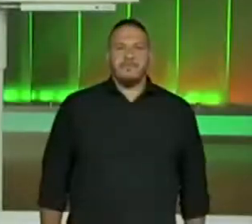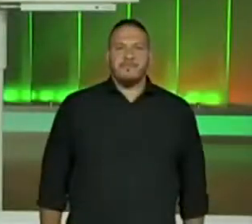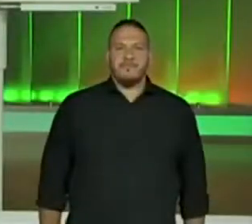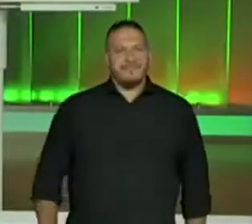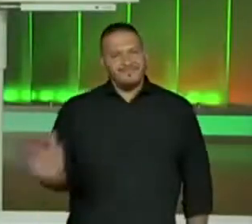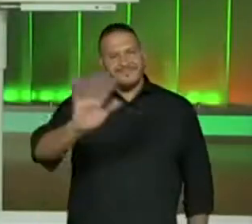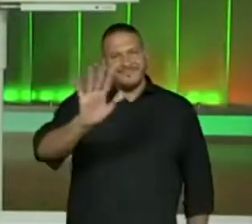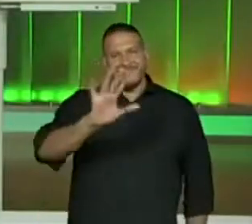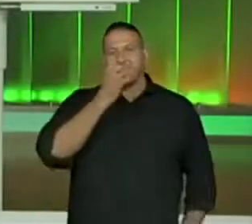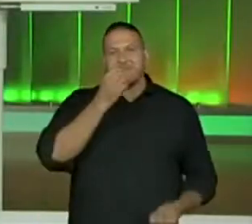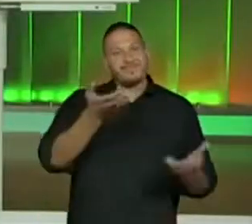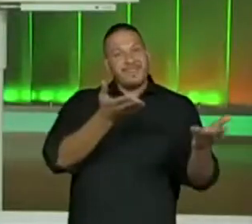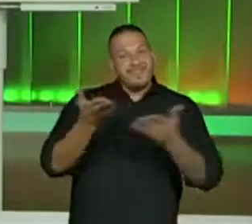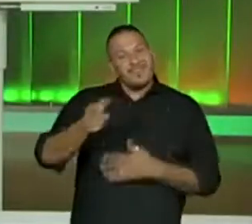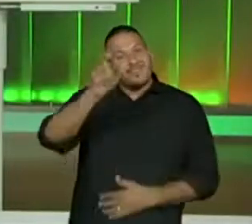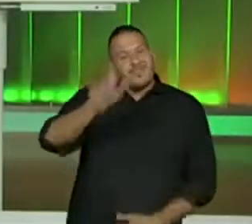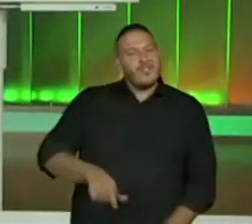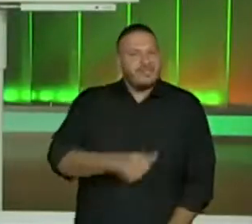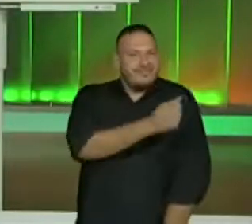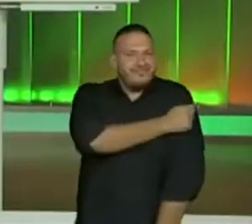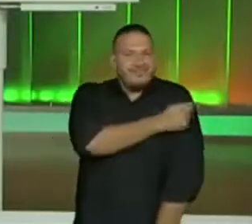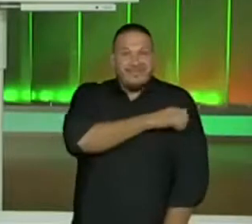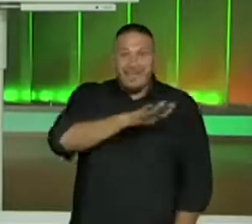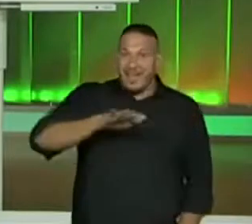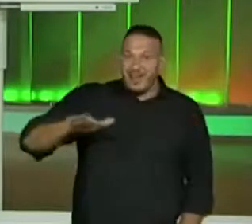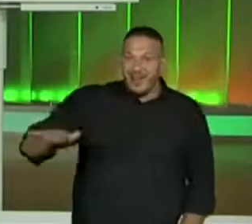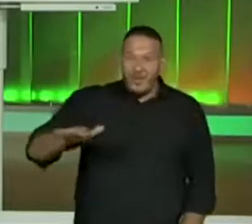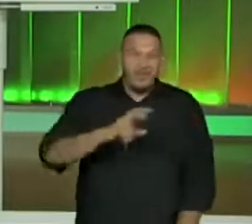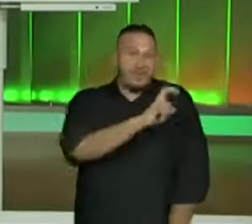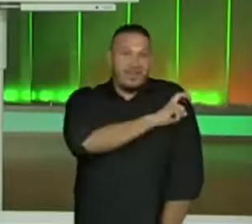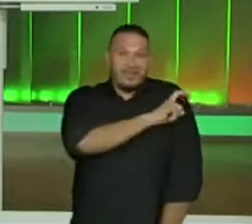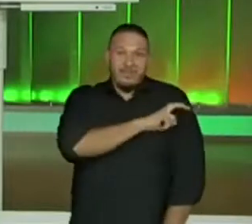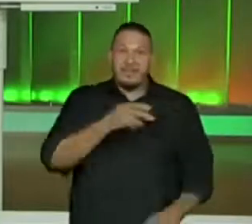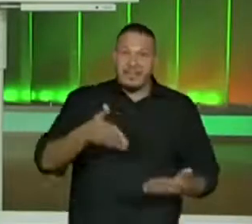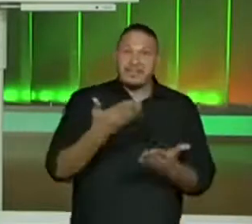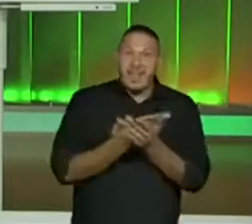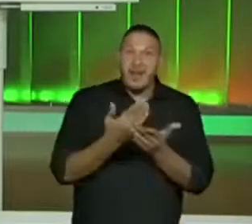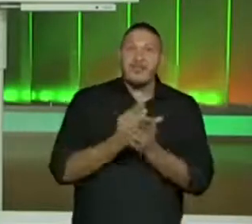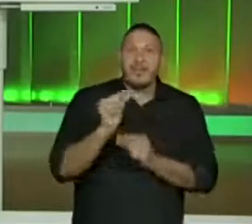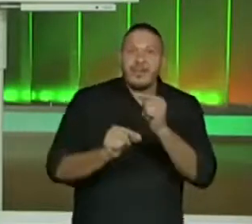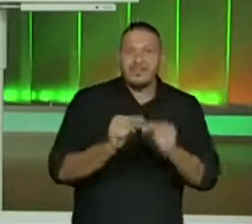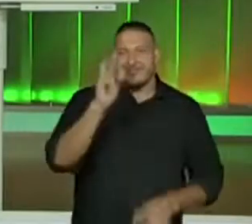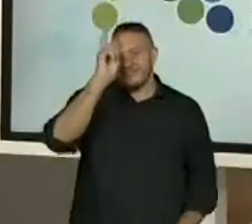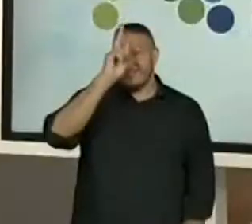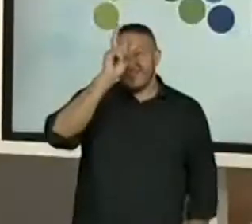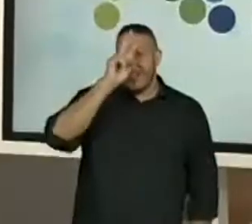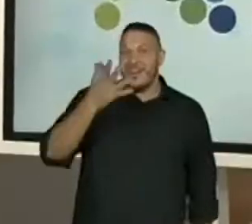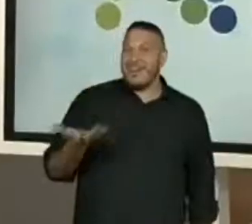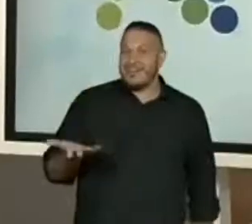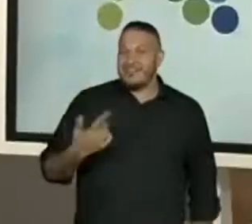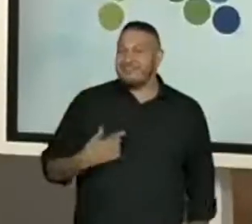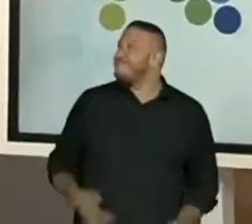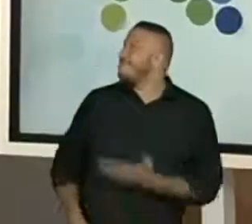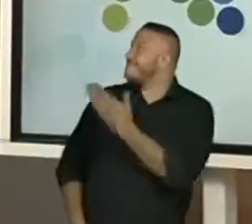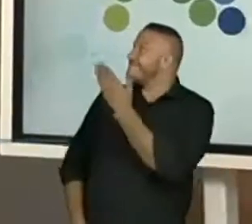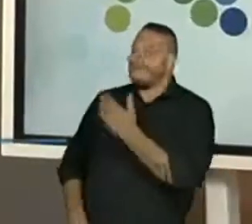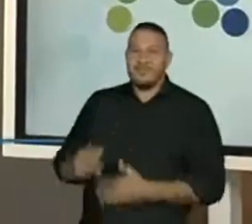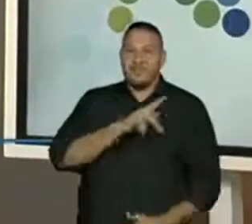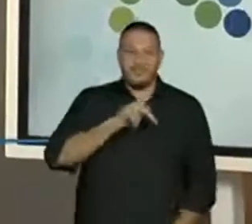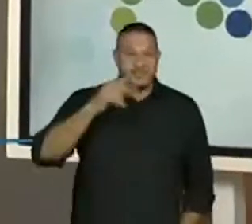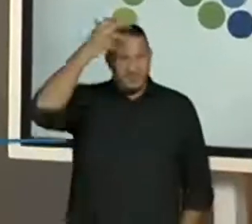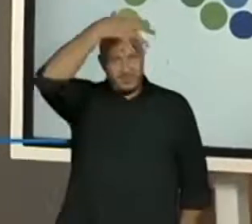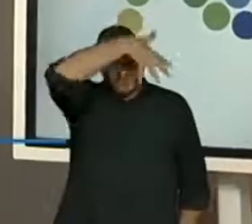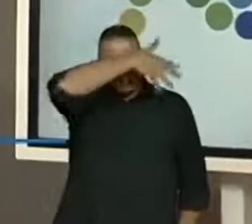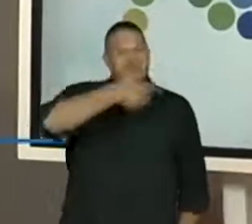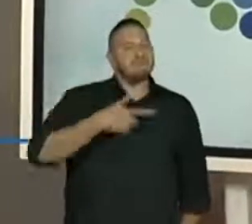Bem-vindo, estudantes do quinto ano. Bem-vindos a essa aula de História. Sou o professor Joelson, quero